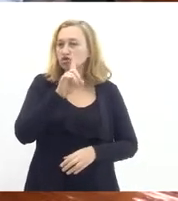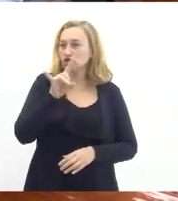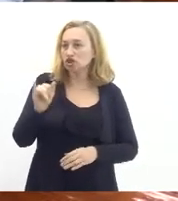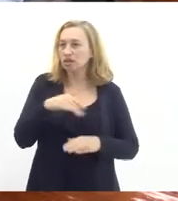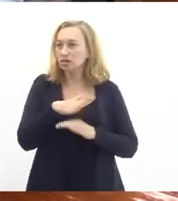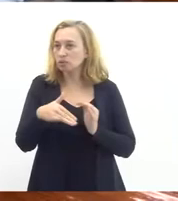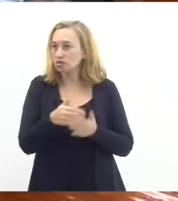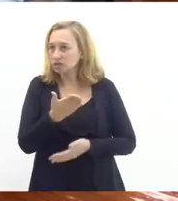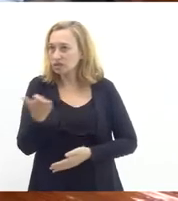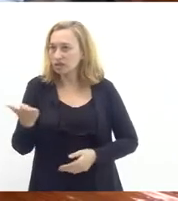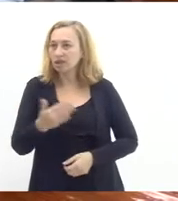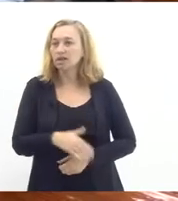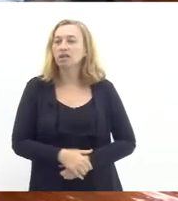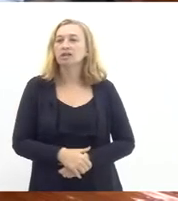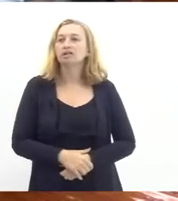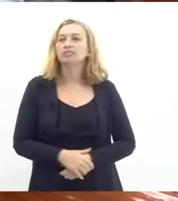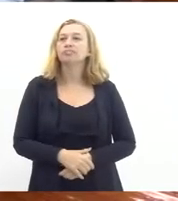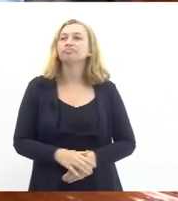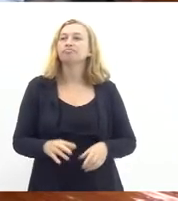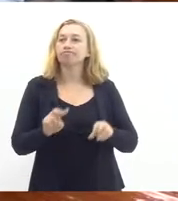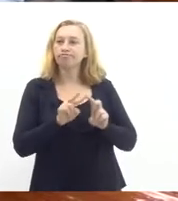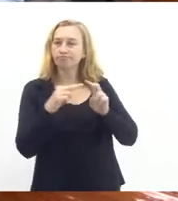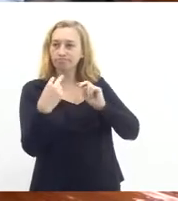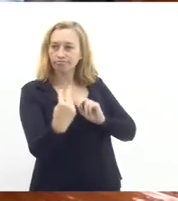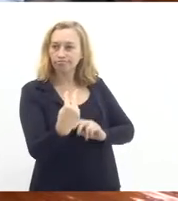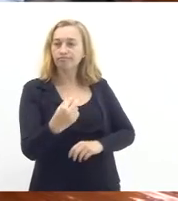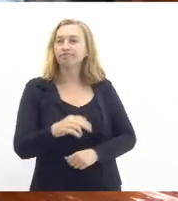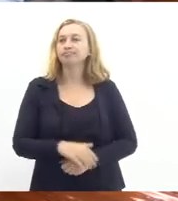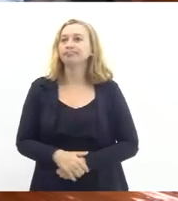é a todos que estão em casa todos que estão aqui